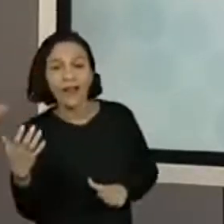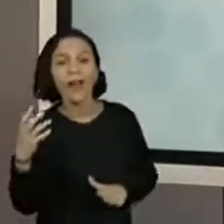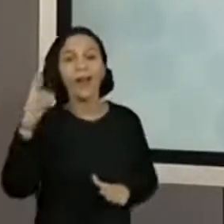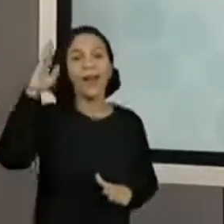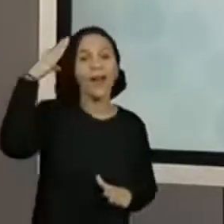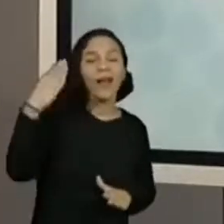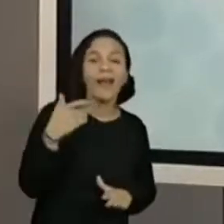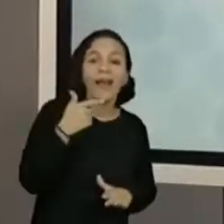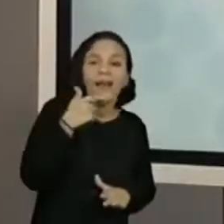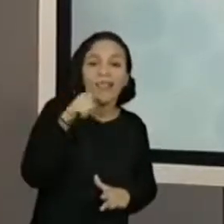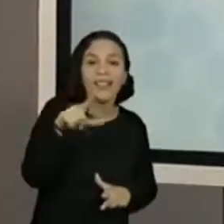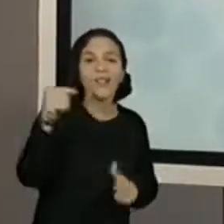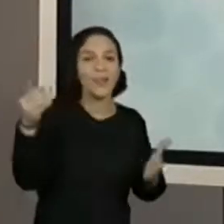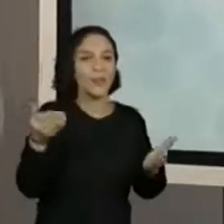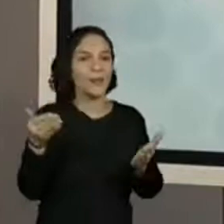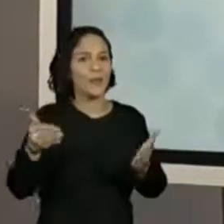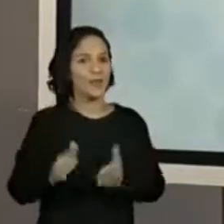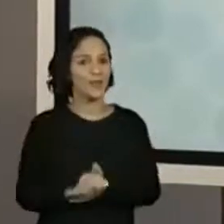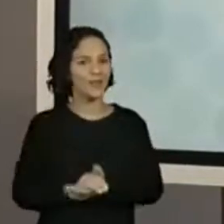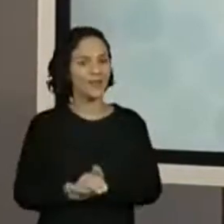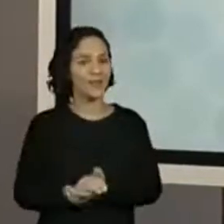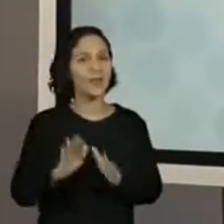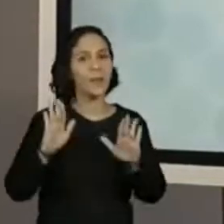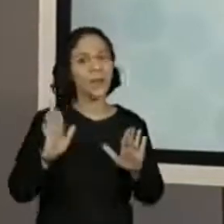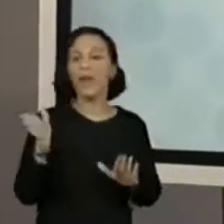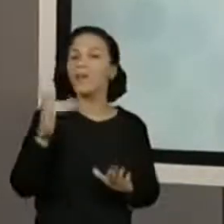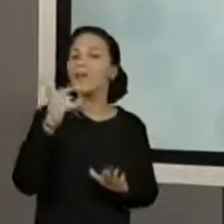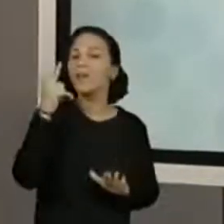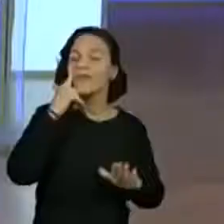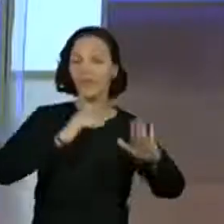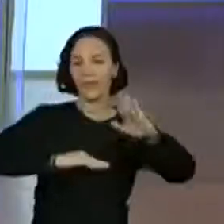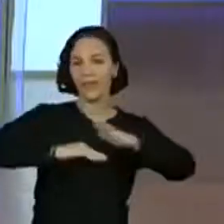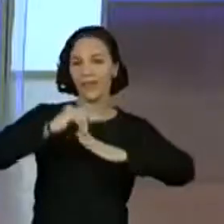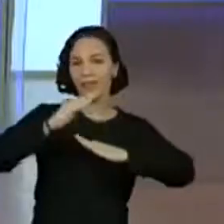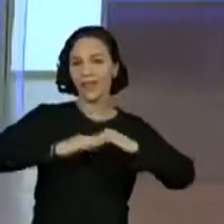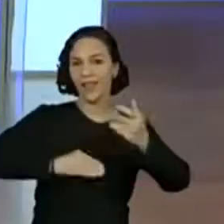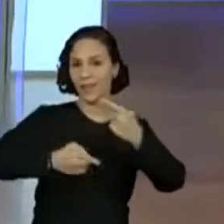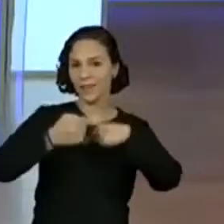trabalhar nessa aula de hoje. Mas primeiro, vamos à habilidade do dia.